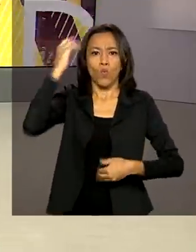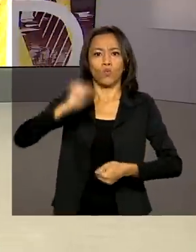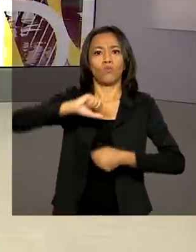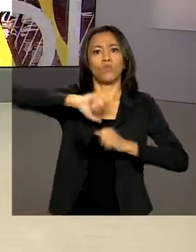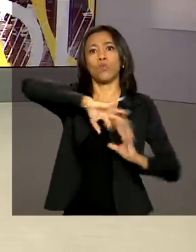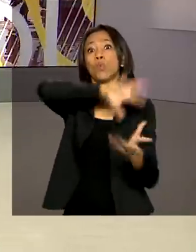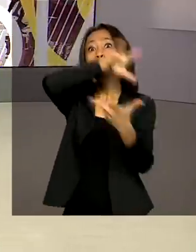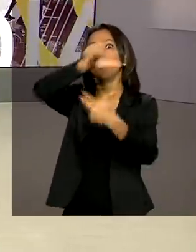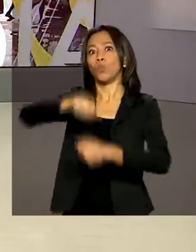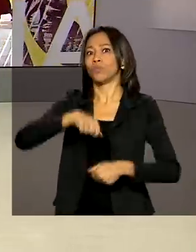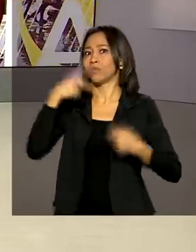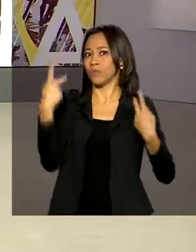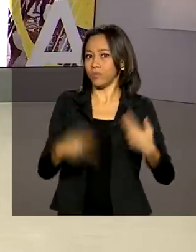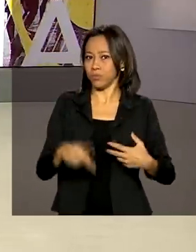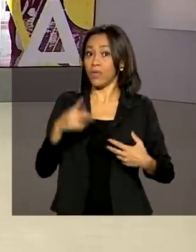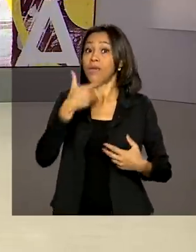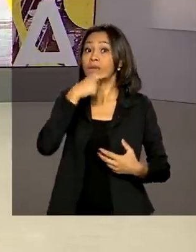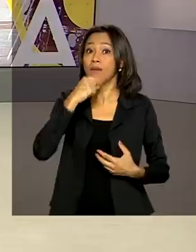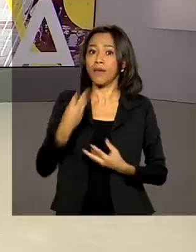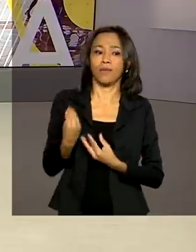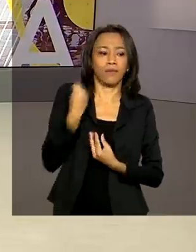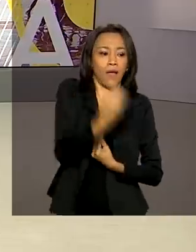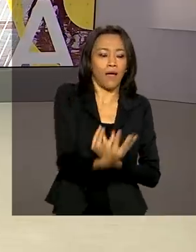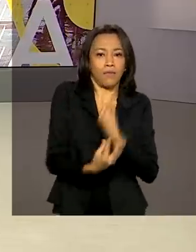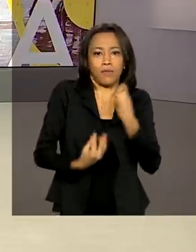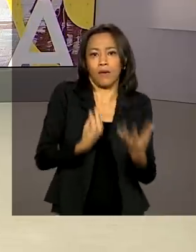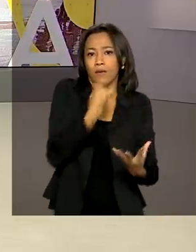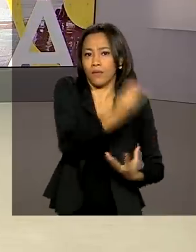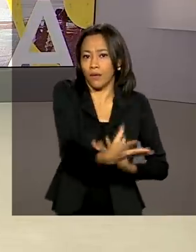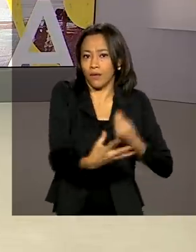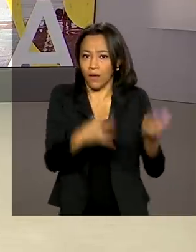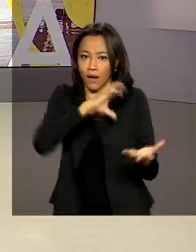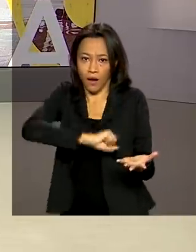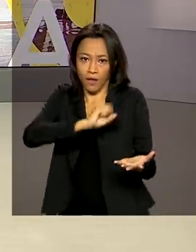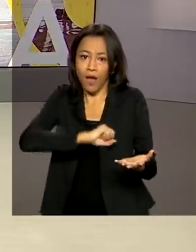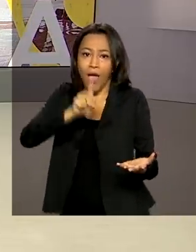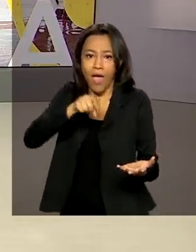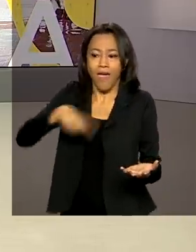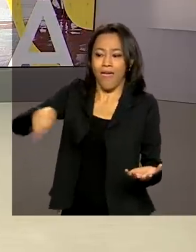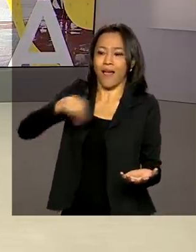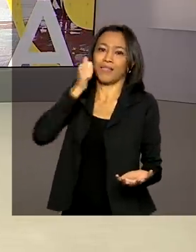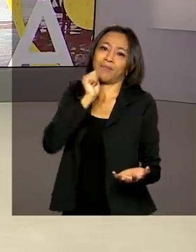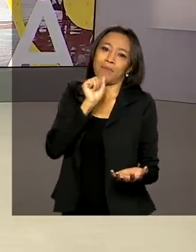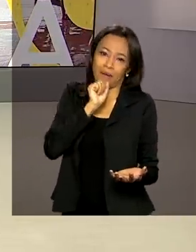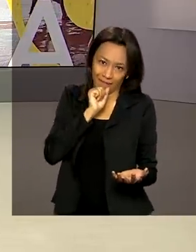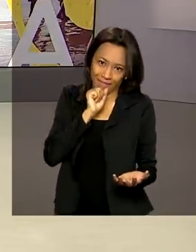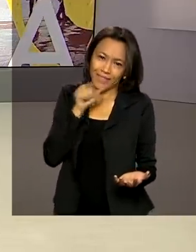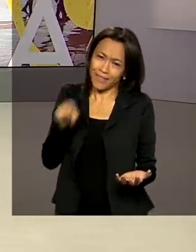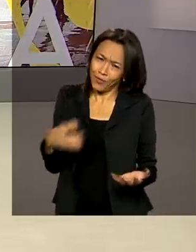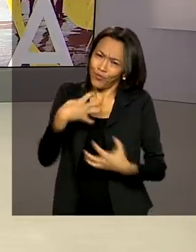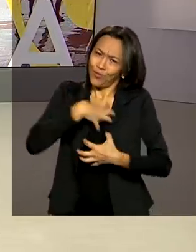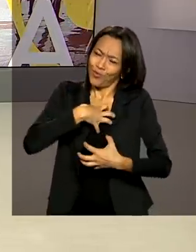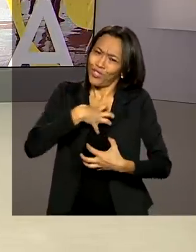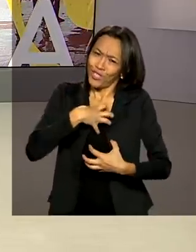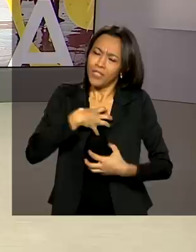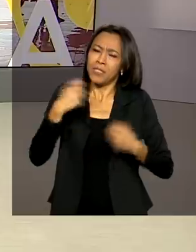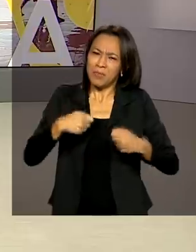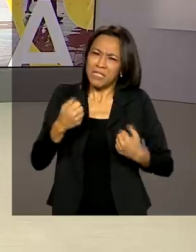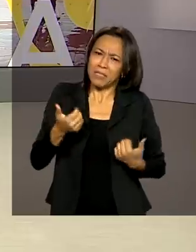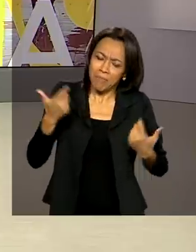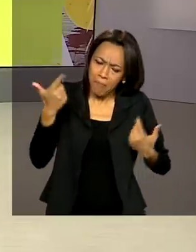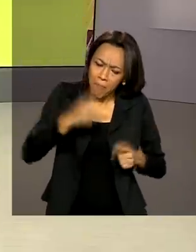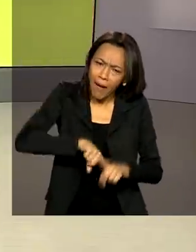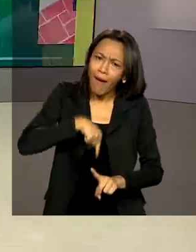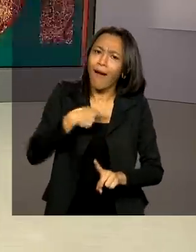garante o abastecimento desses locais que ajudam a salvar vidas são as mamães doadoras, um ato que precisa de reforço,